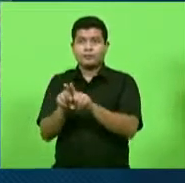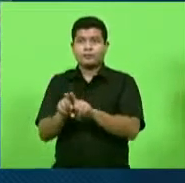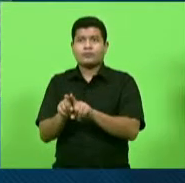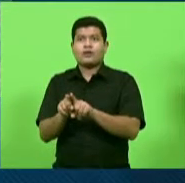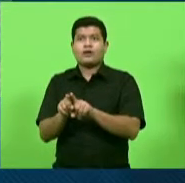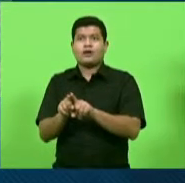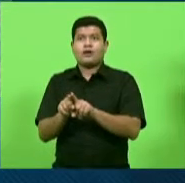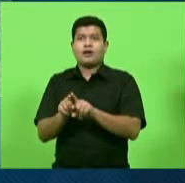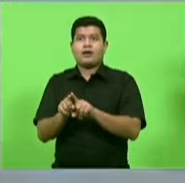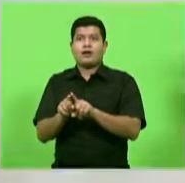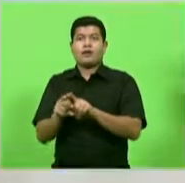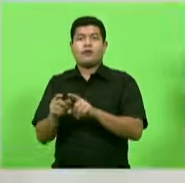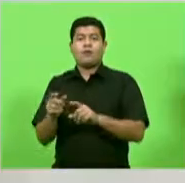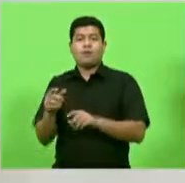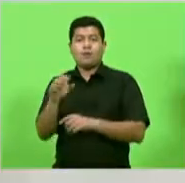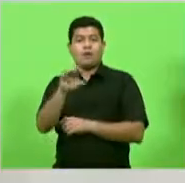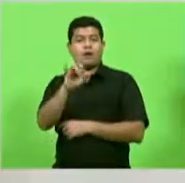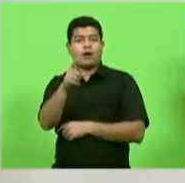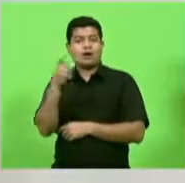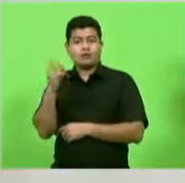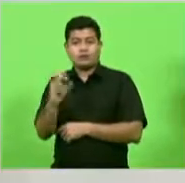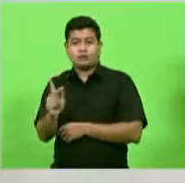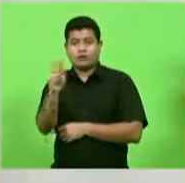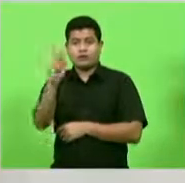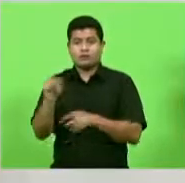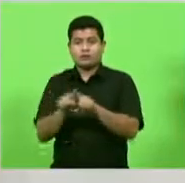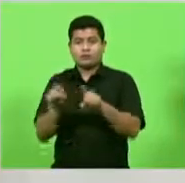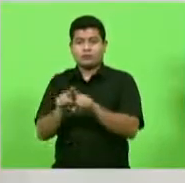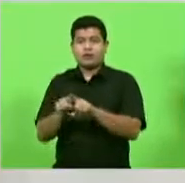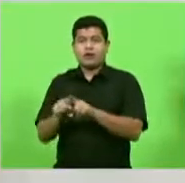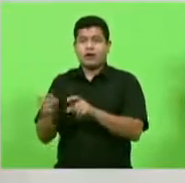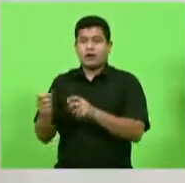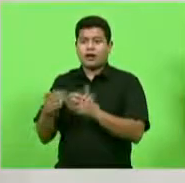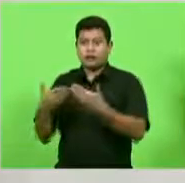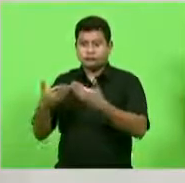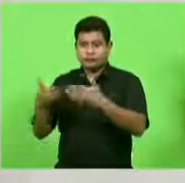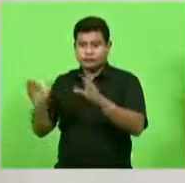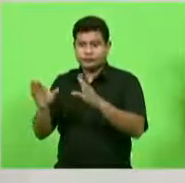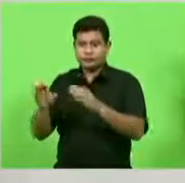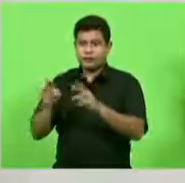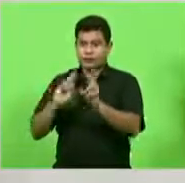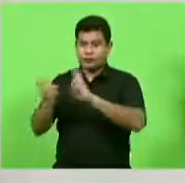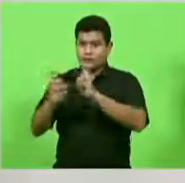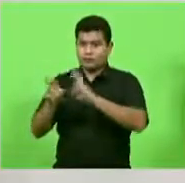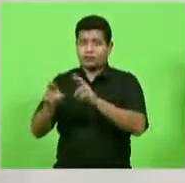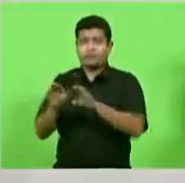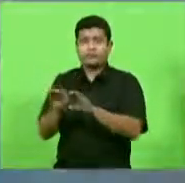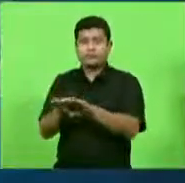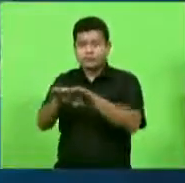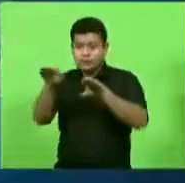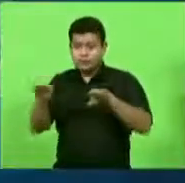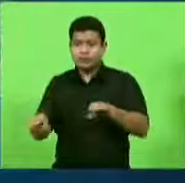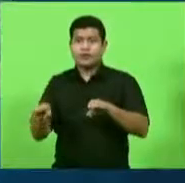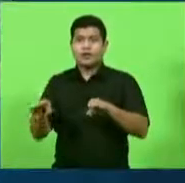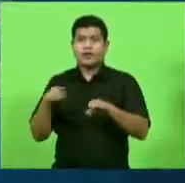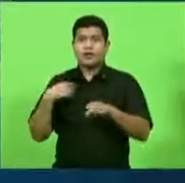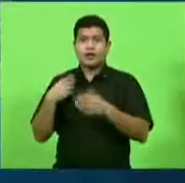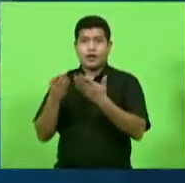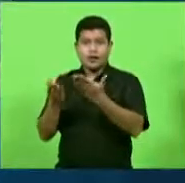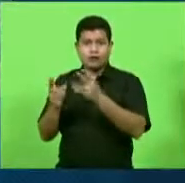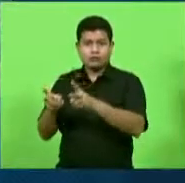K, que eu acabei de citar agora. A abertura e a duplicação da avenida da Almirante Joseguay. Aqui à direita, ali a continuação dela.